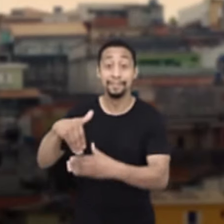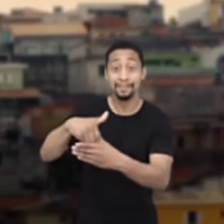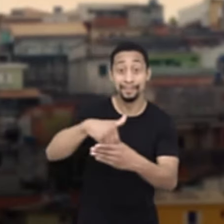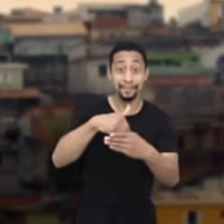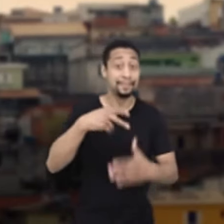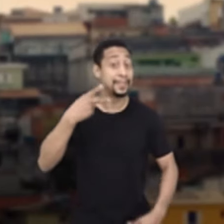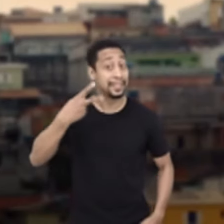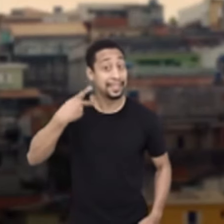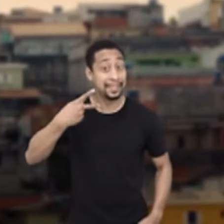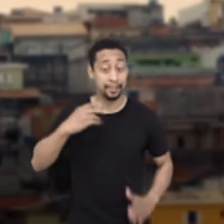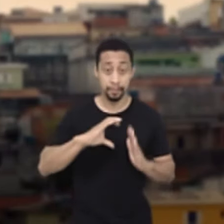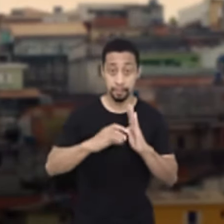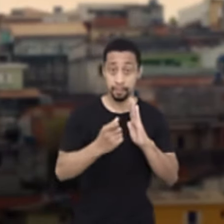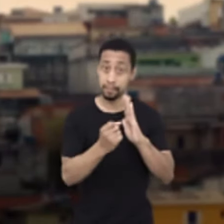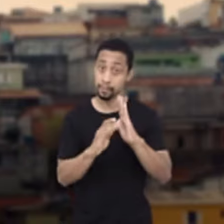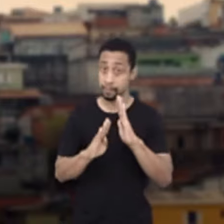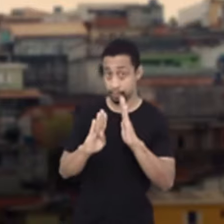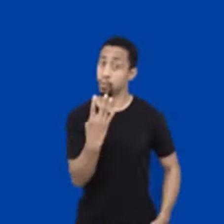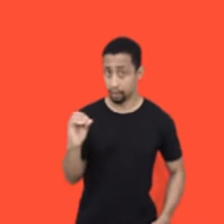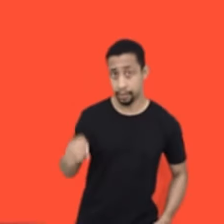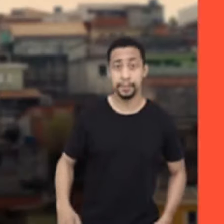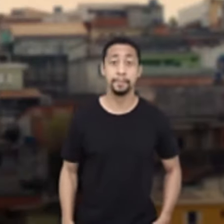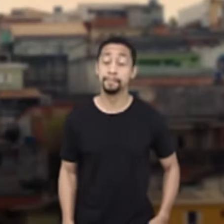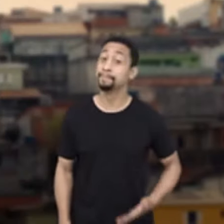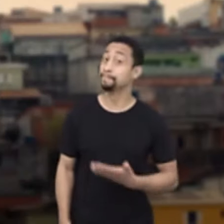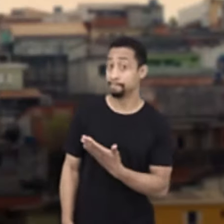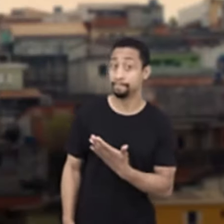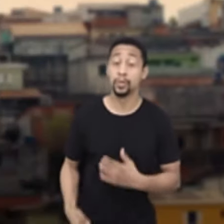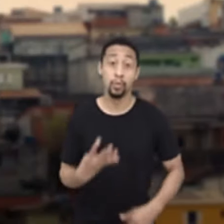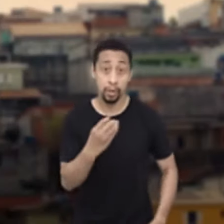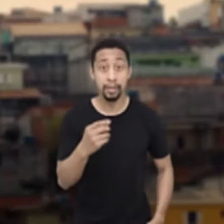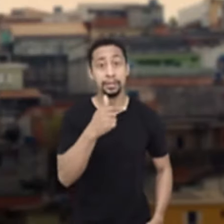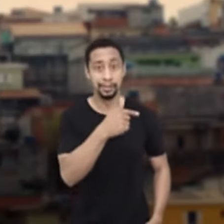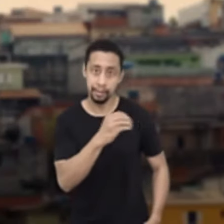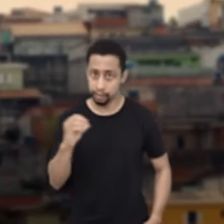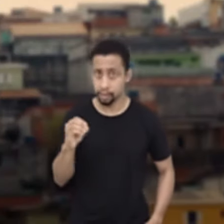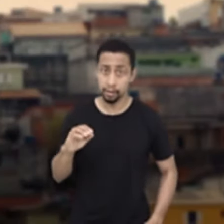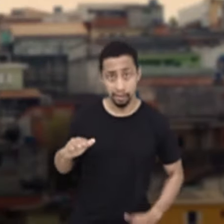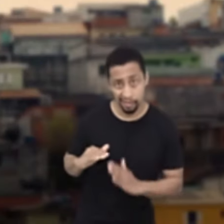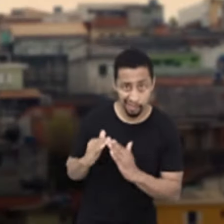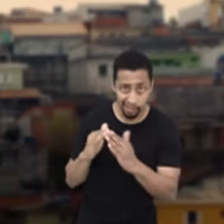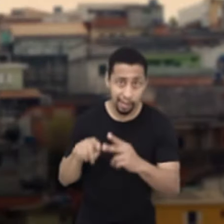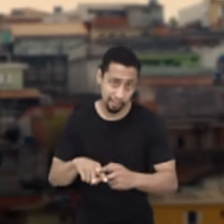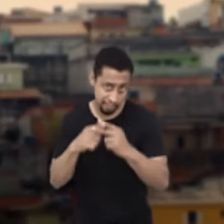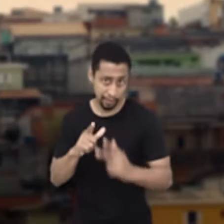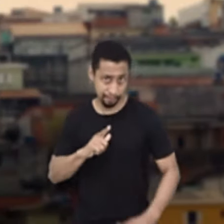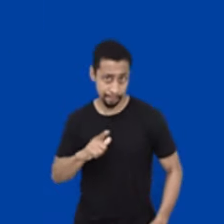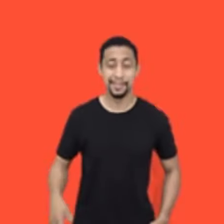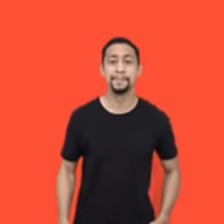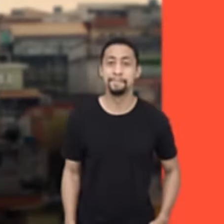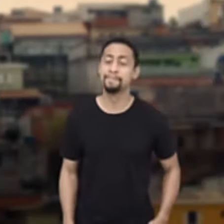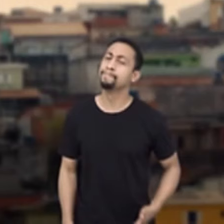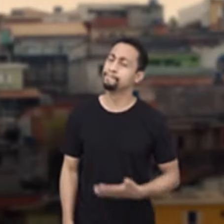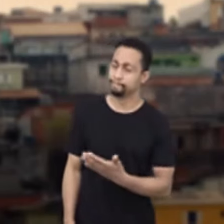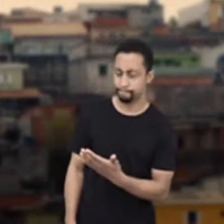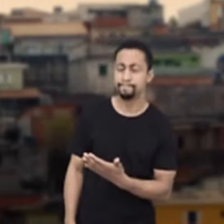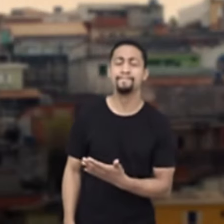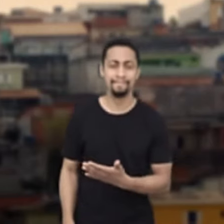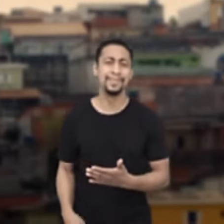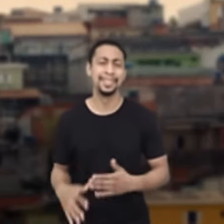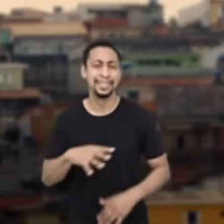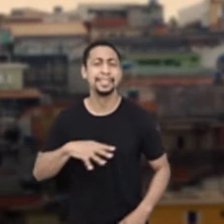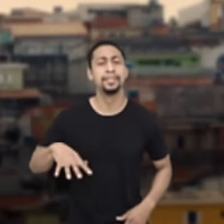Vote nos candidatos a vereador do PSB. Ricardo Ragu, 40, 700, porque o concerto está nas quebradas. Eu sou